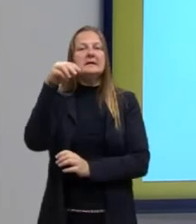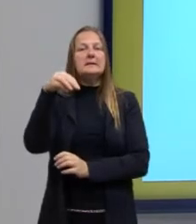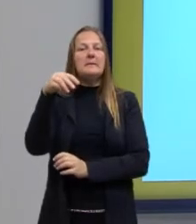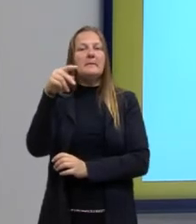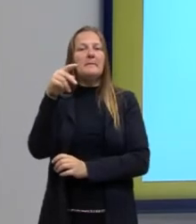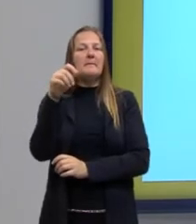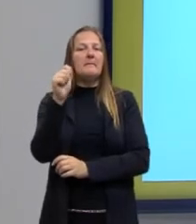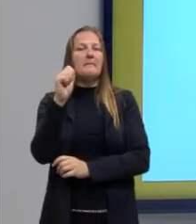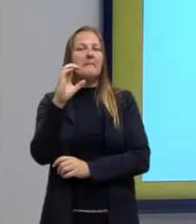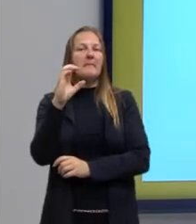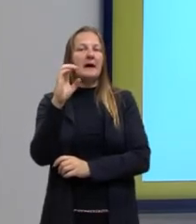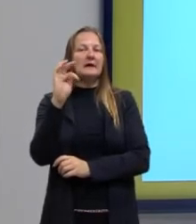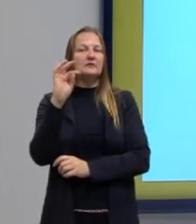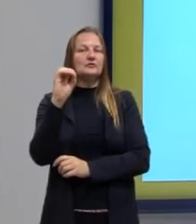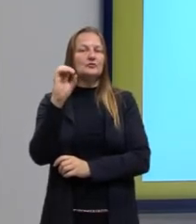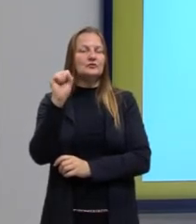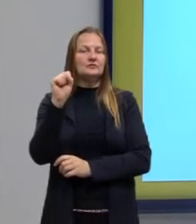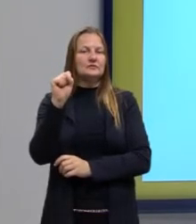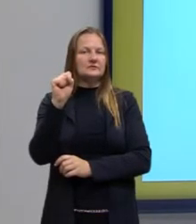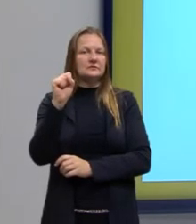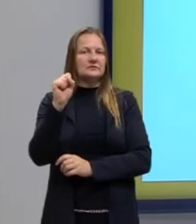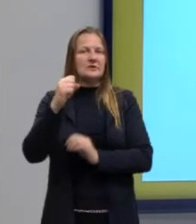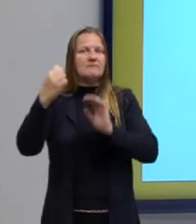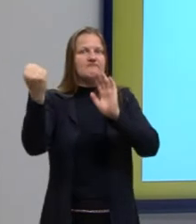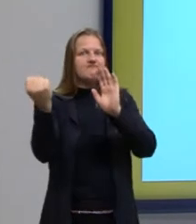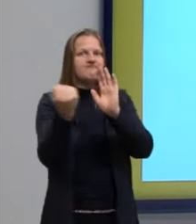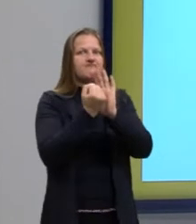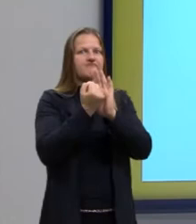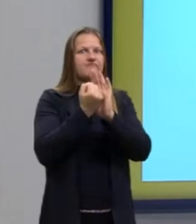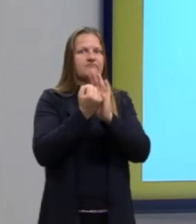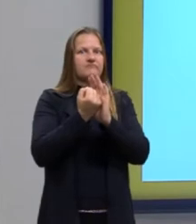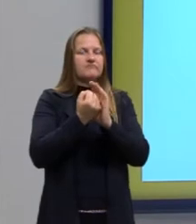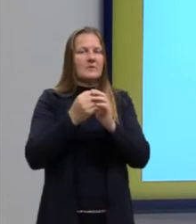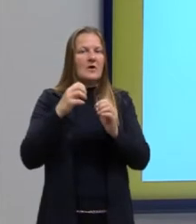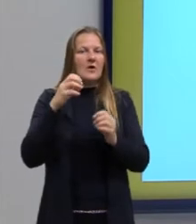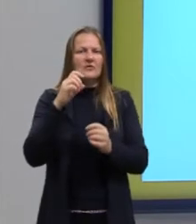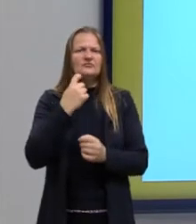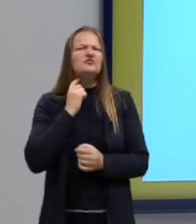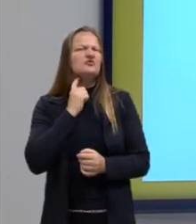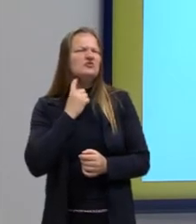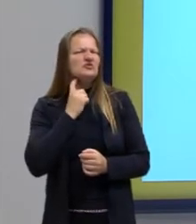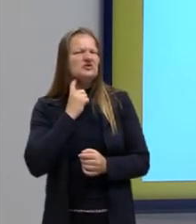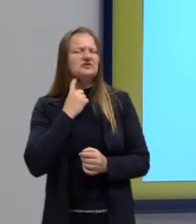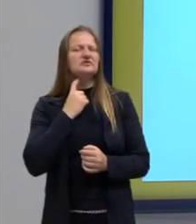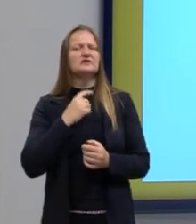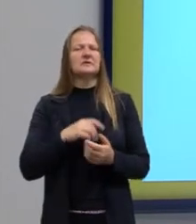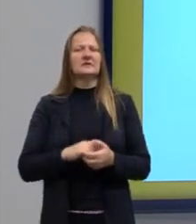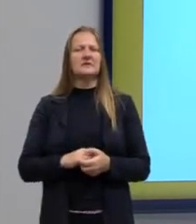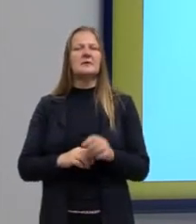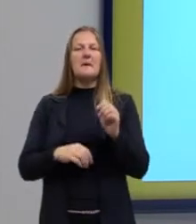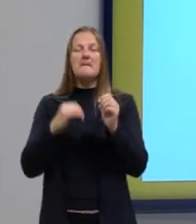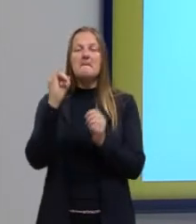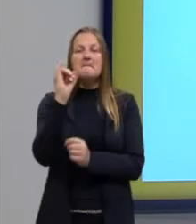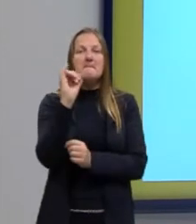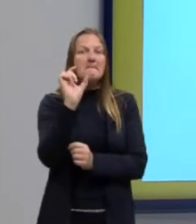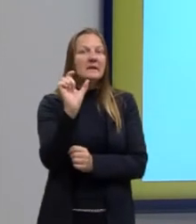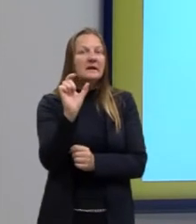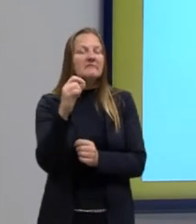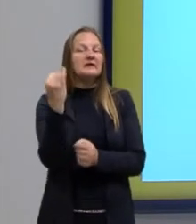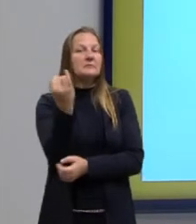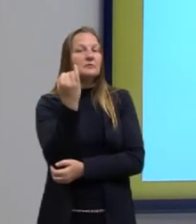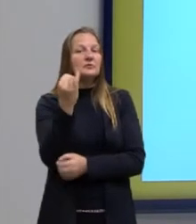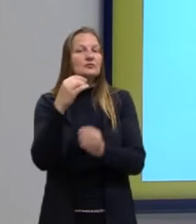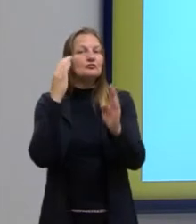ambientais da lavagem de toalhas. Então, essas aqui são palavras-chave para nós